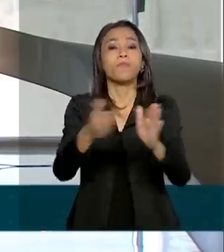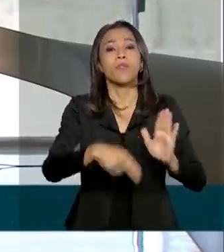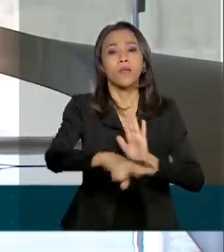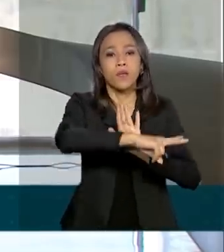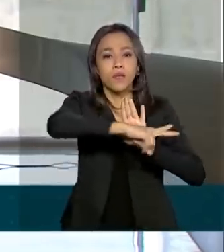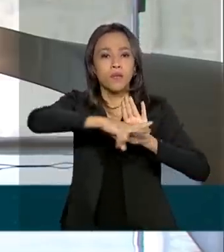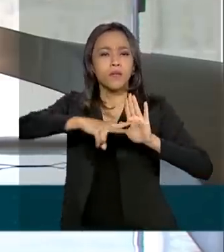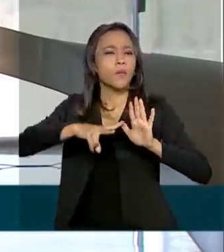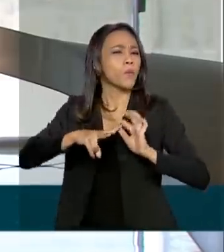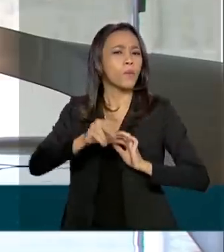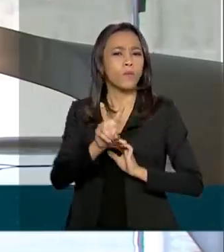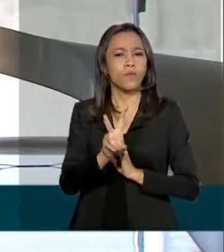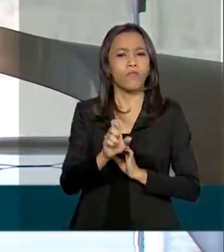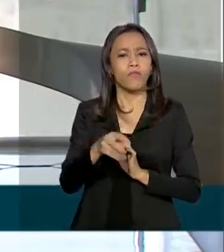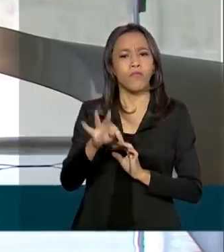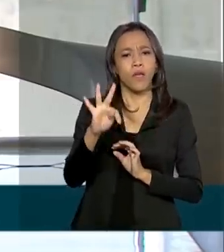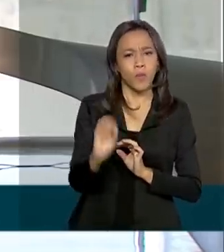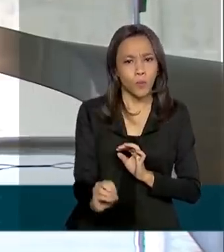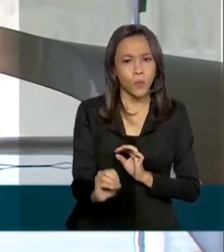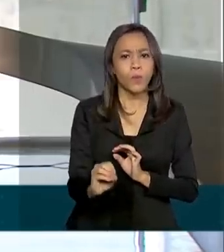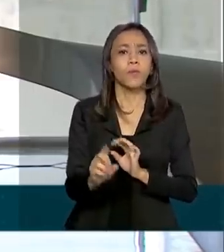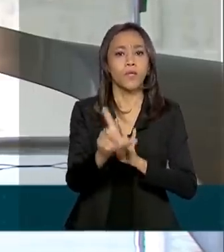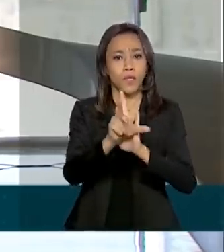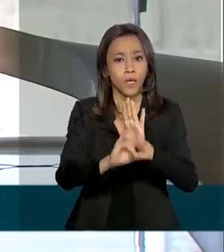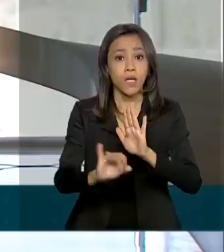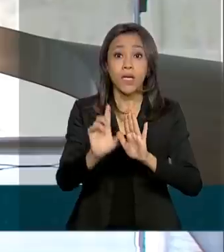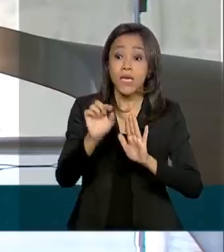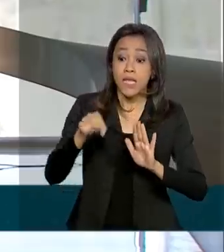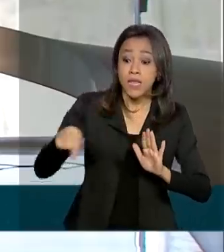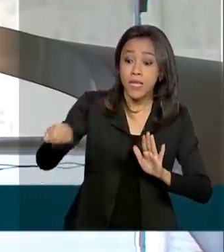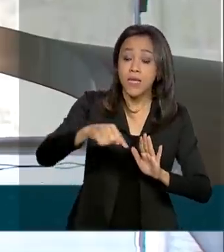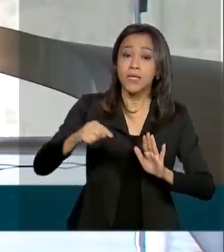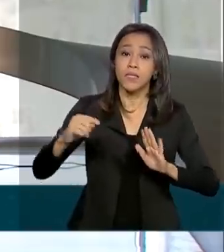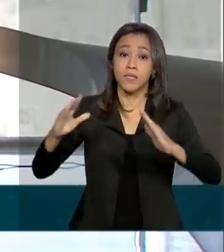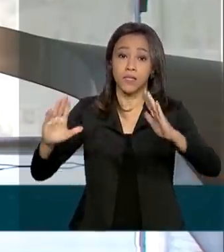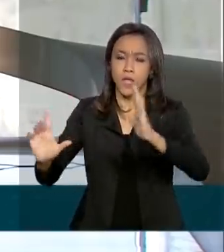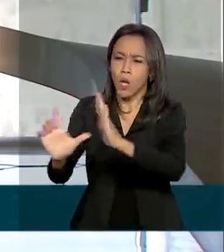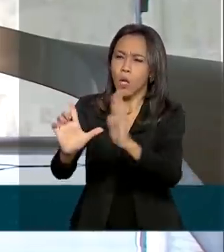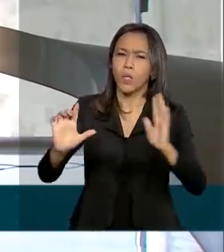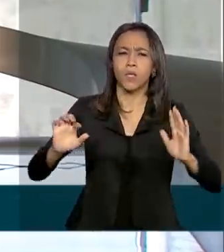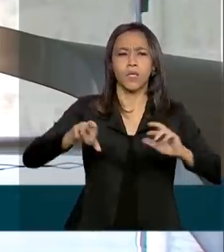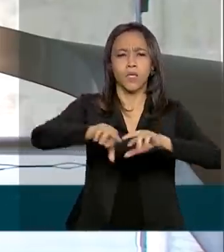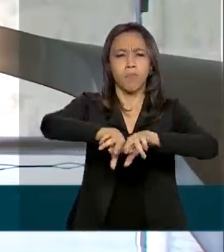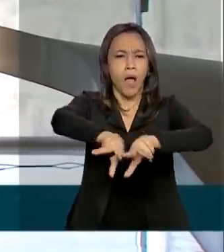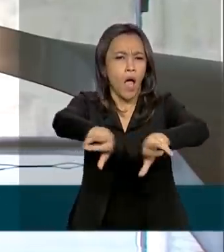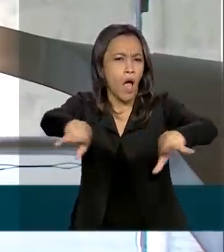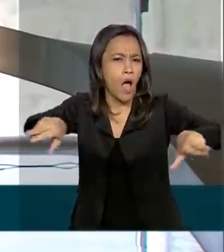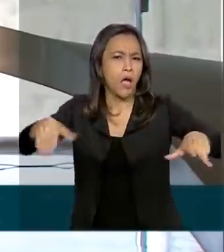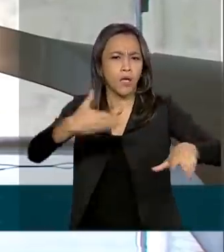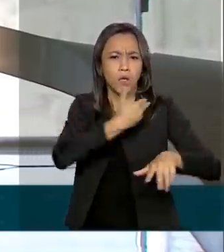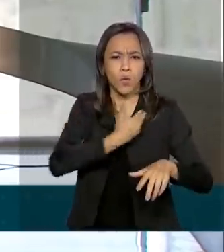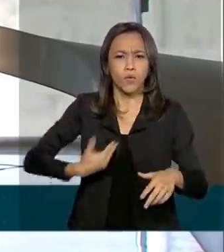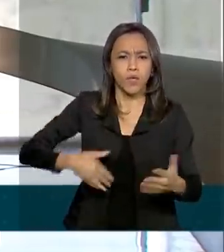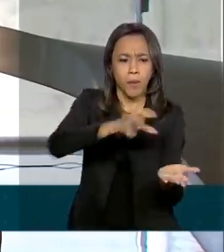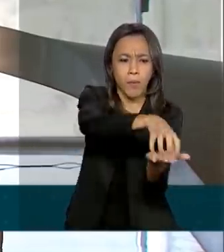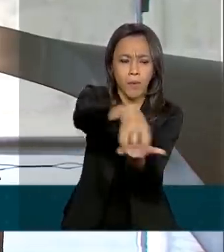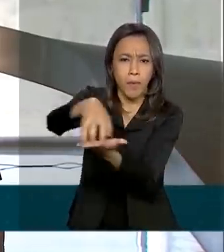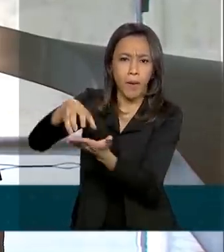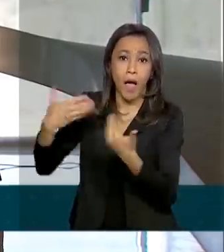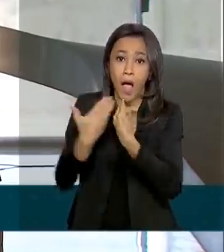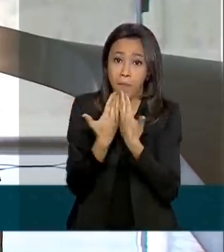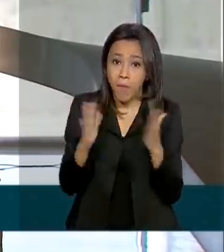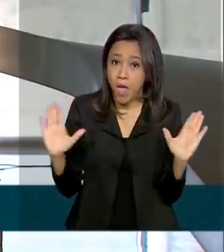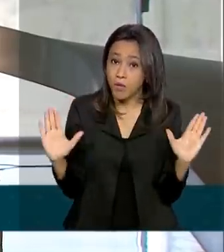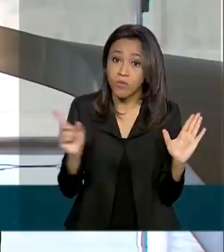Jair Bolsonaro, os estabelecimentos abertos durante a pandemia e os órgãos públicos não são obrigados a